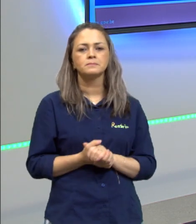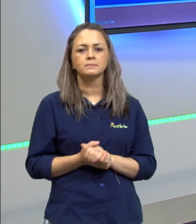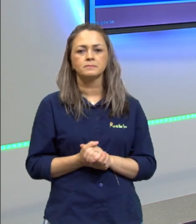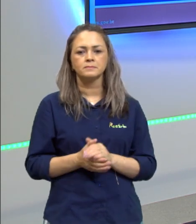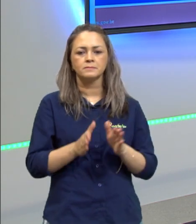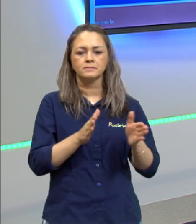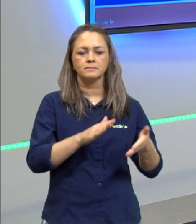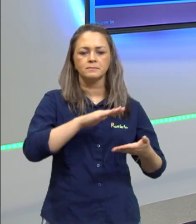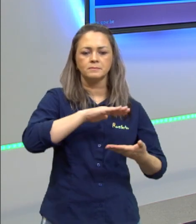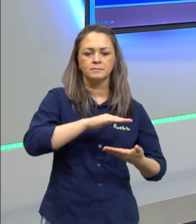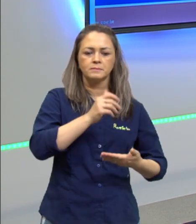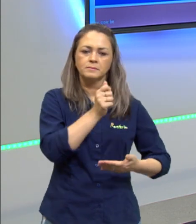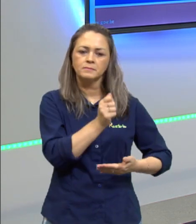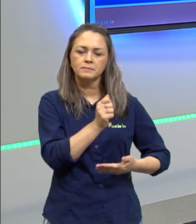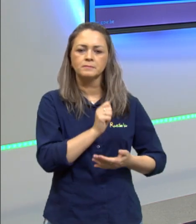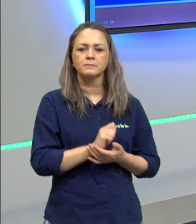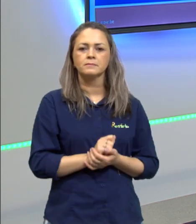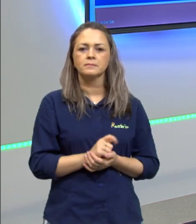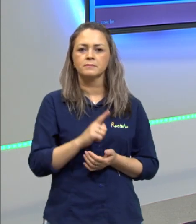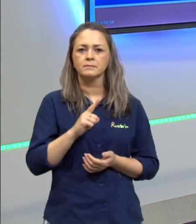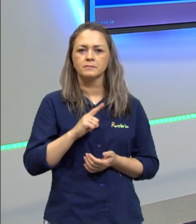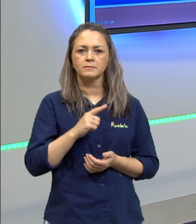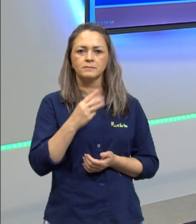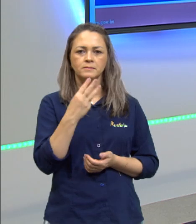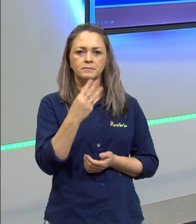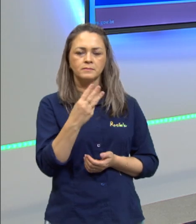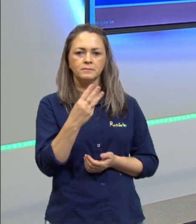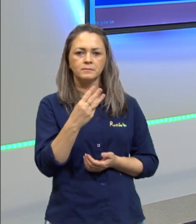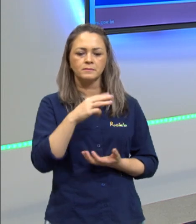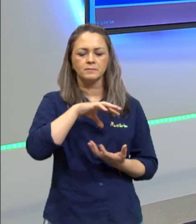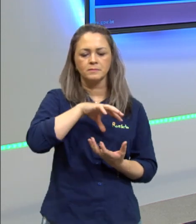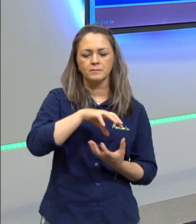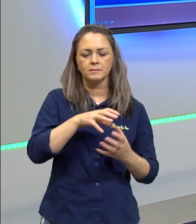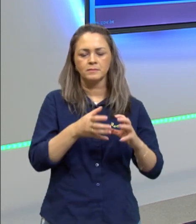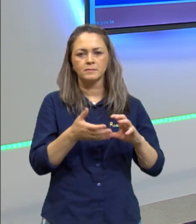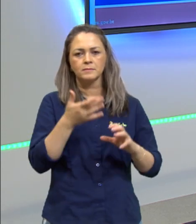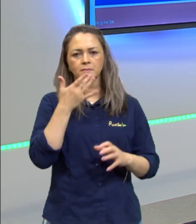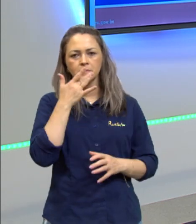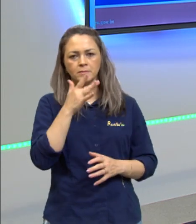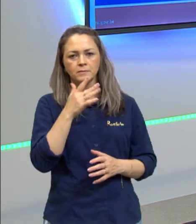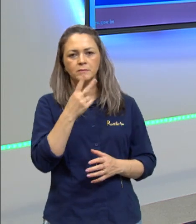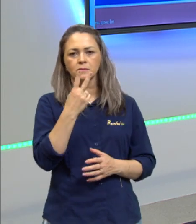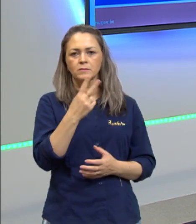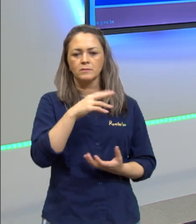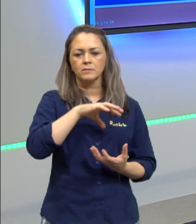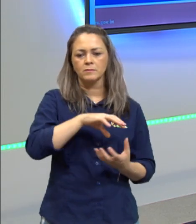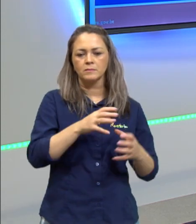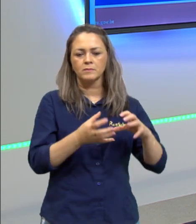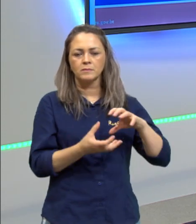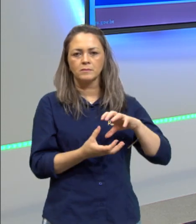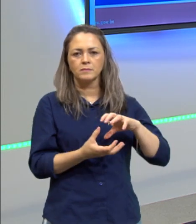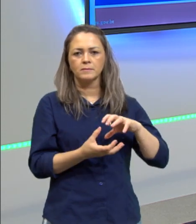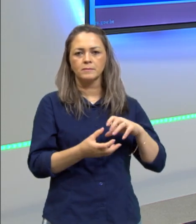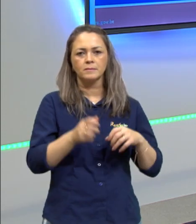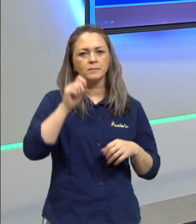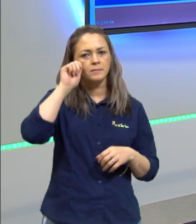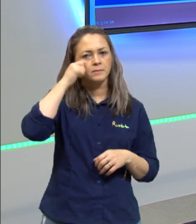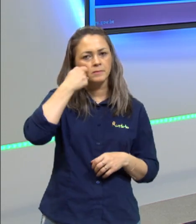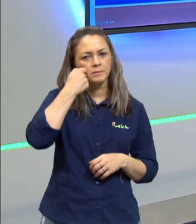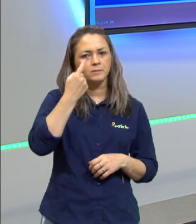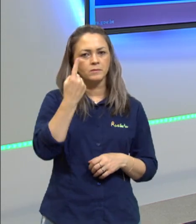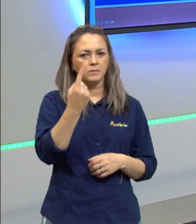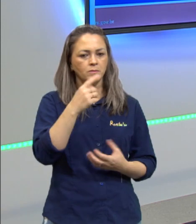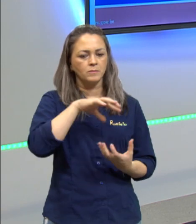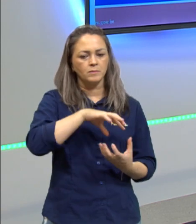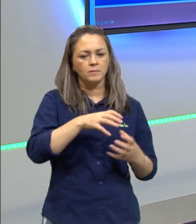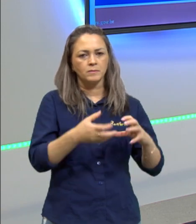urna A possui três bolas brancas duas bolas pretas e uma bola